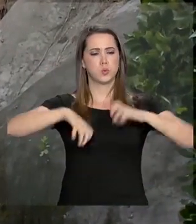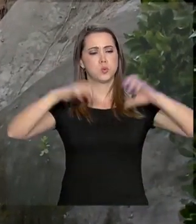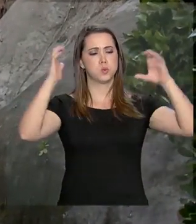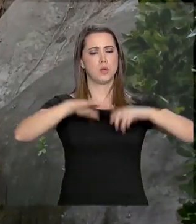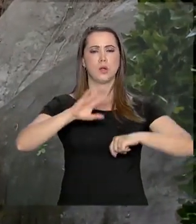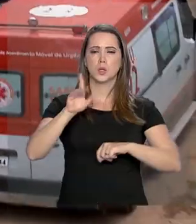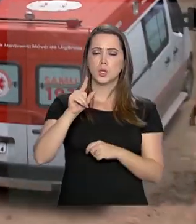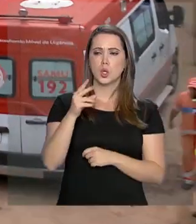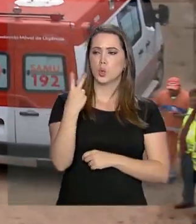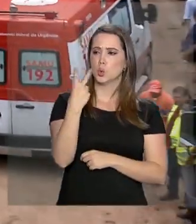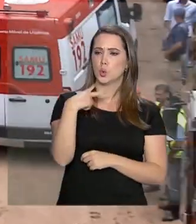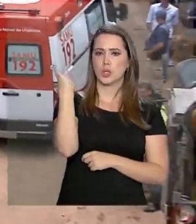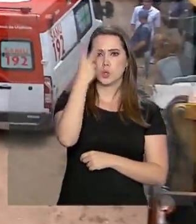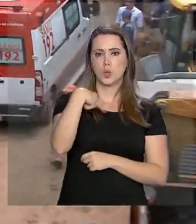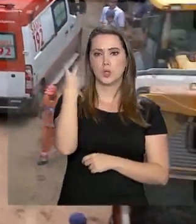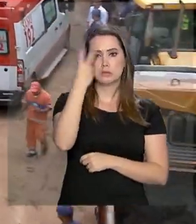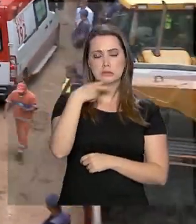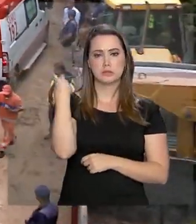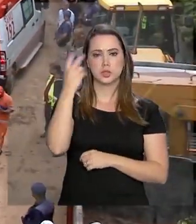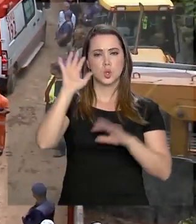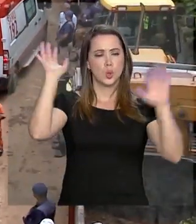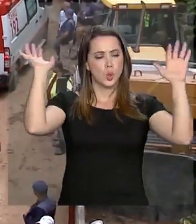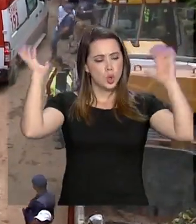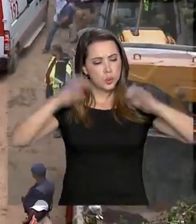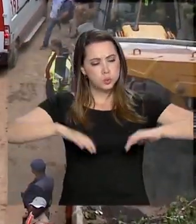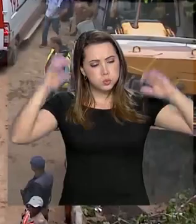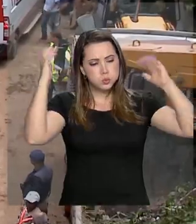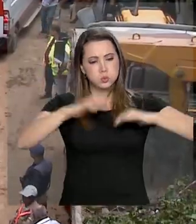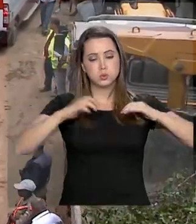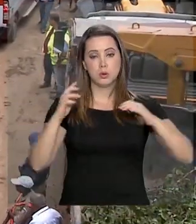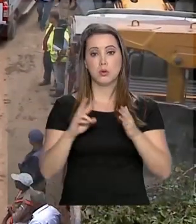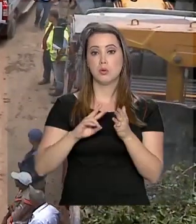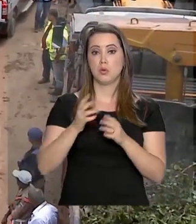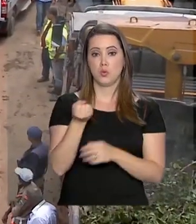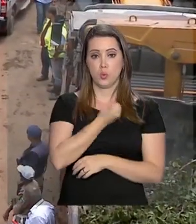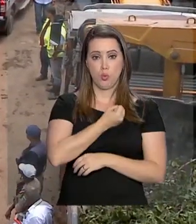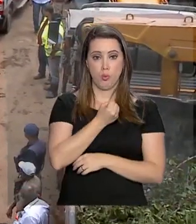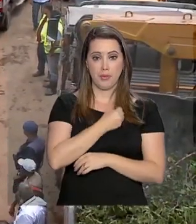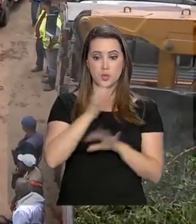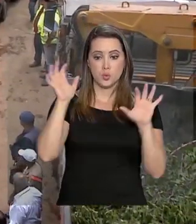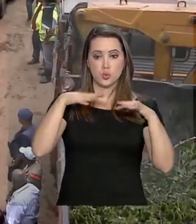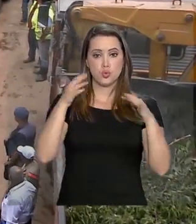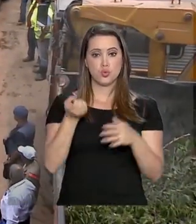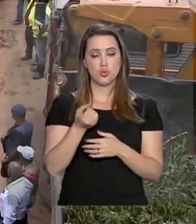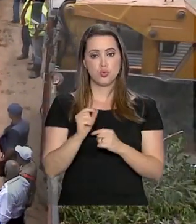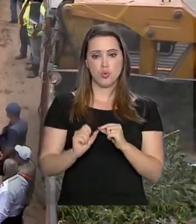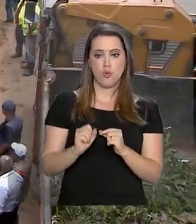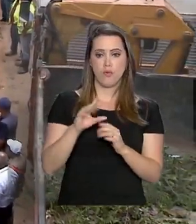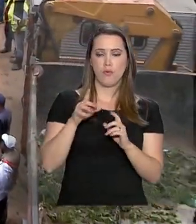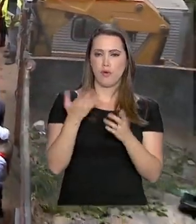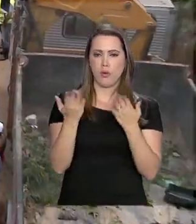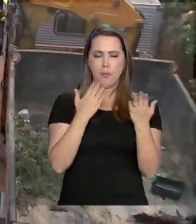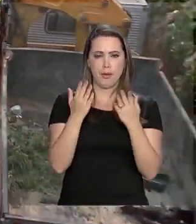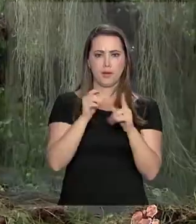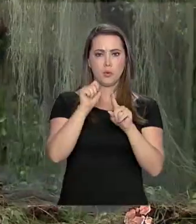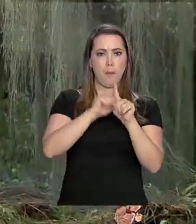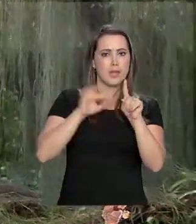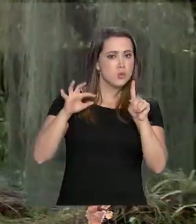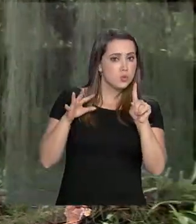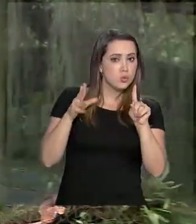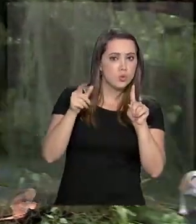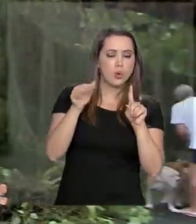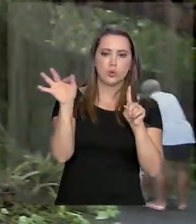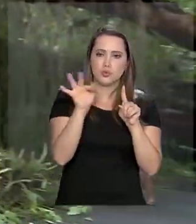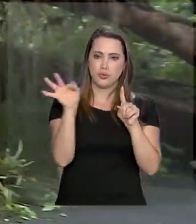que durou cerca de duas horas, despejou sobre a cidade a quantidade de chuva que estava prevista para todo o mês de fevereiro. Por